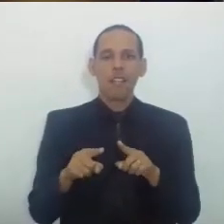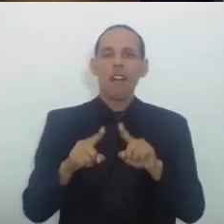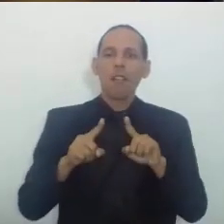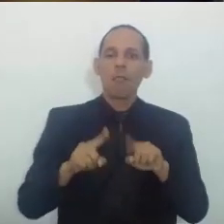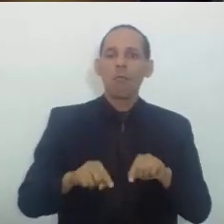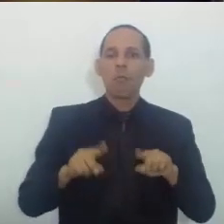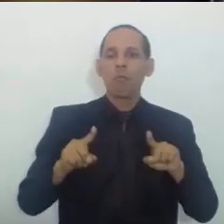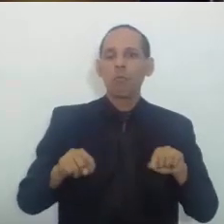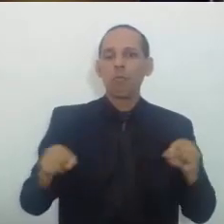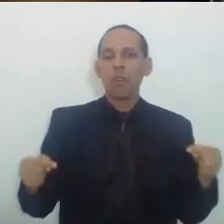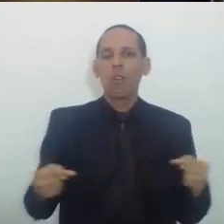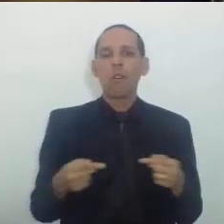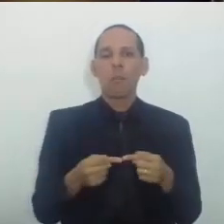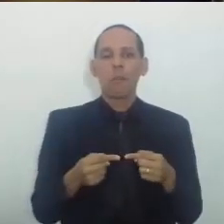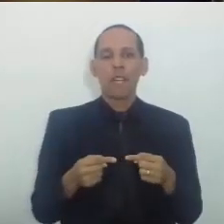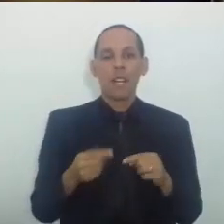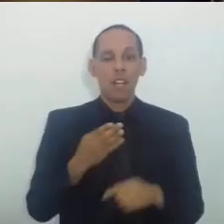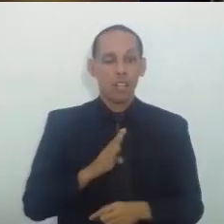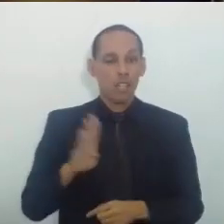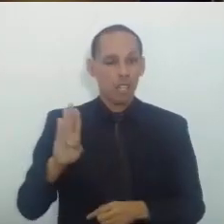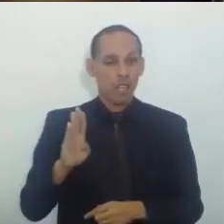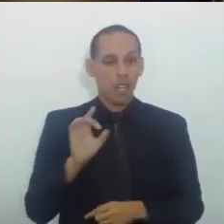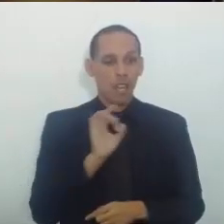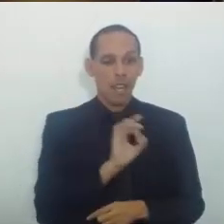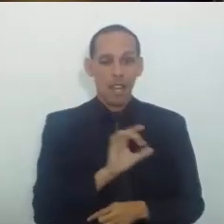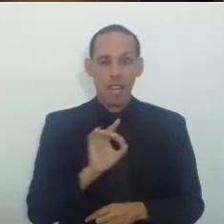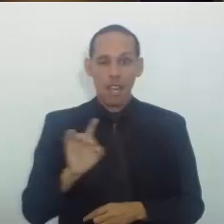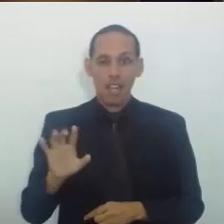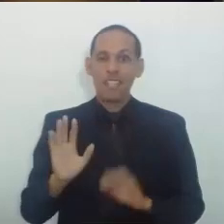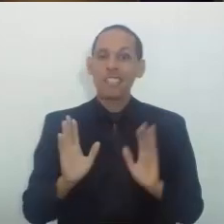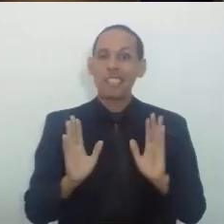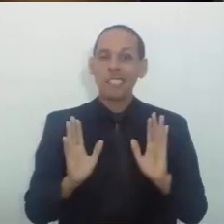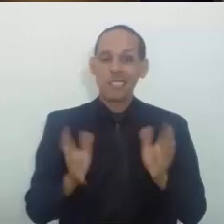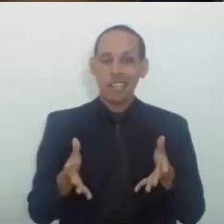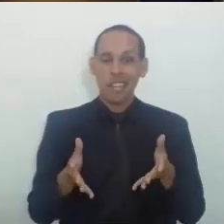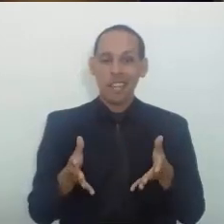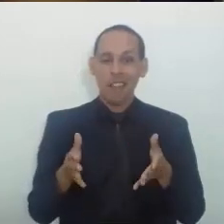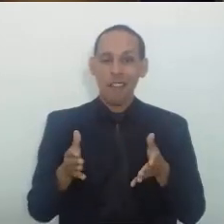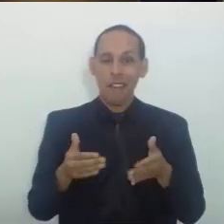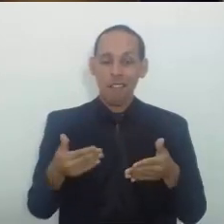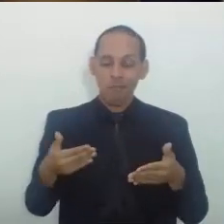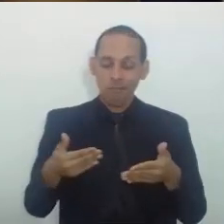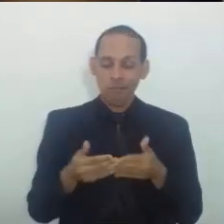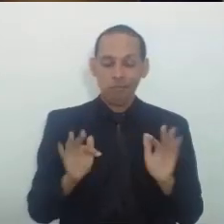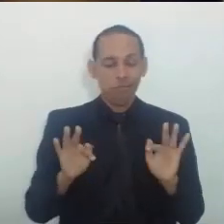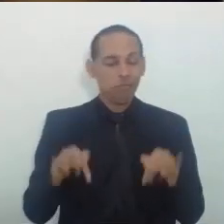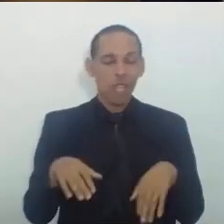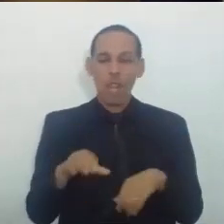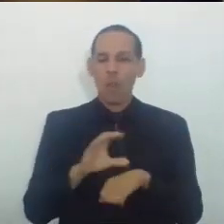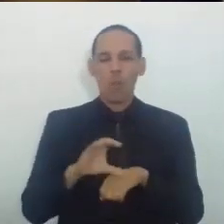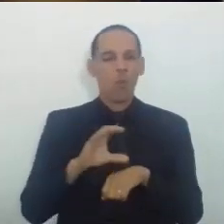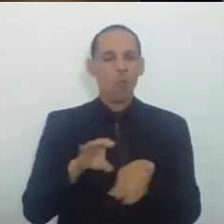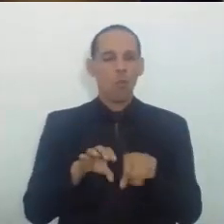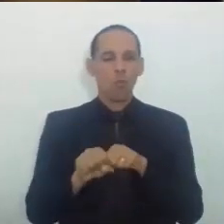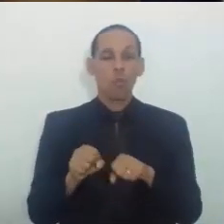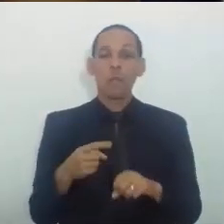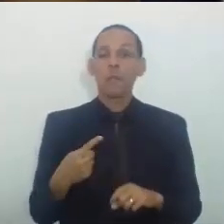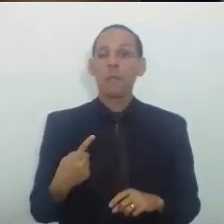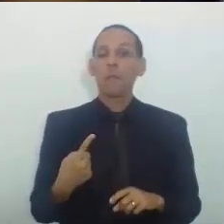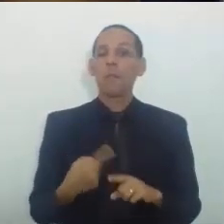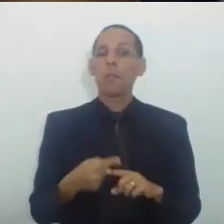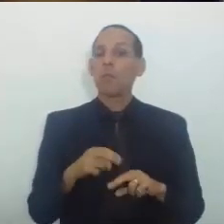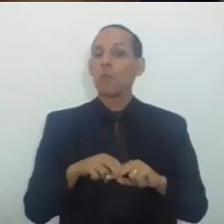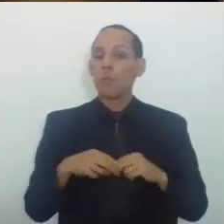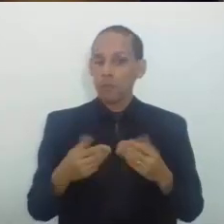situações Daqueles candidatos Subjúdios Que já se encontram Na fase final Do curso De formação Por que Eu